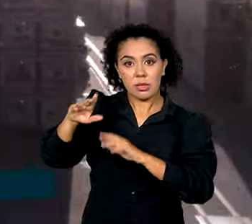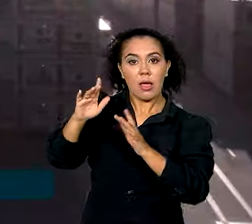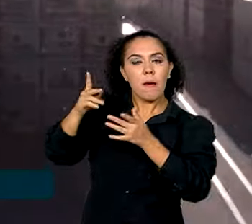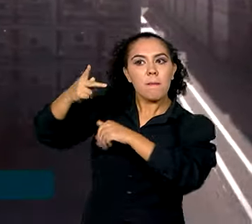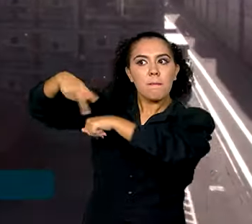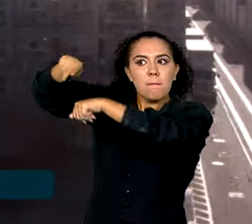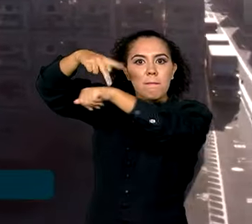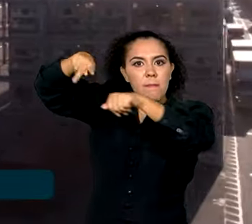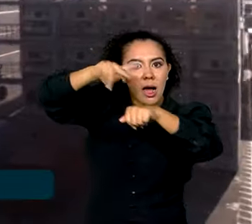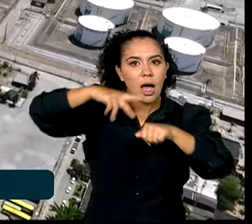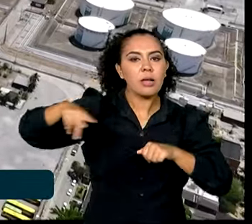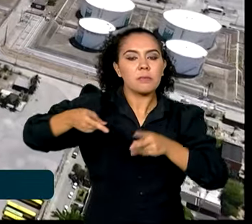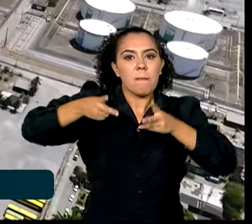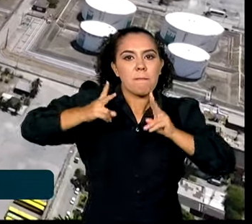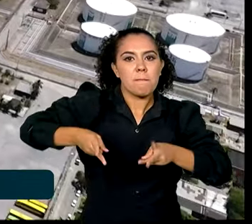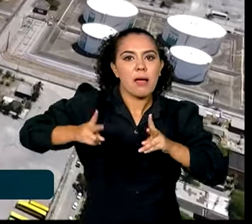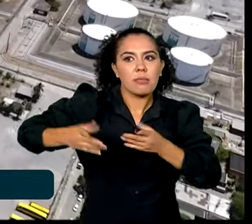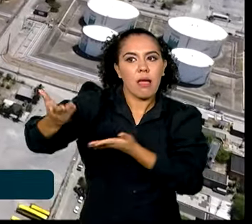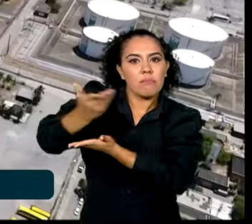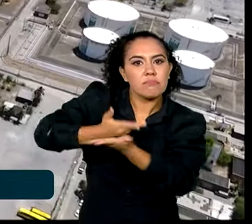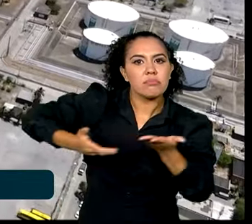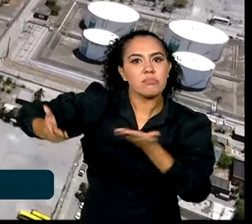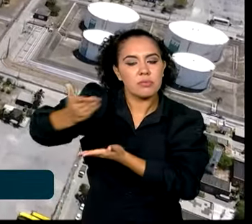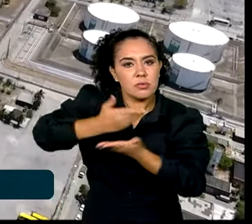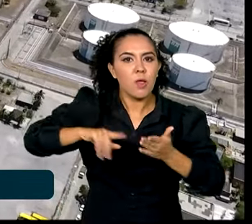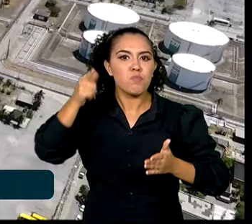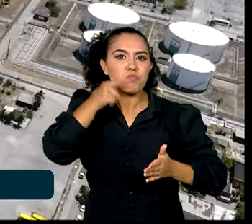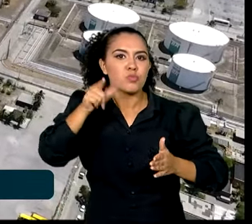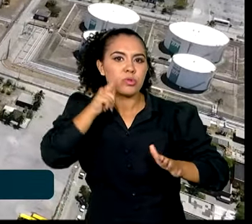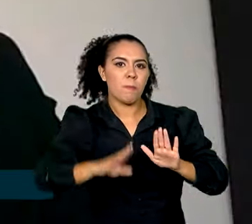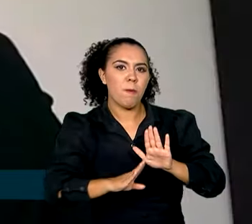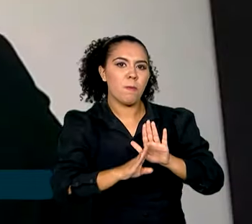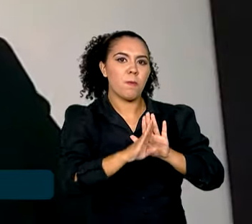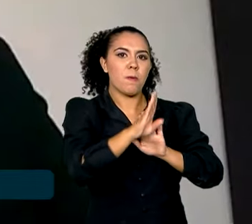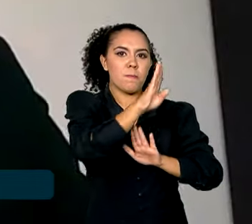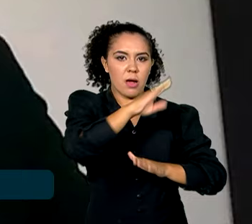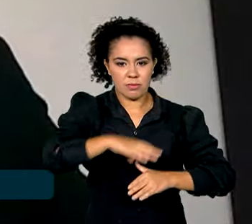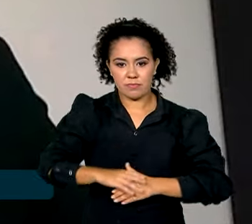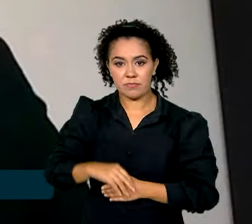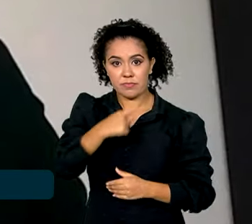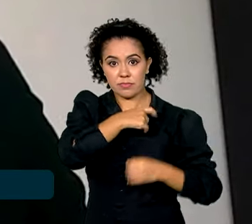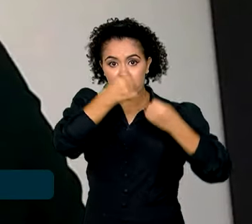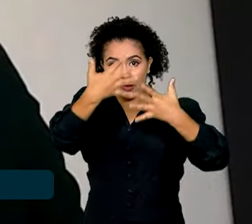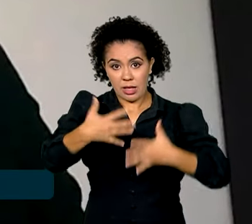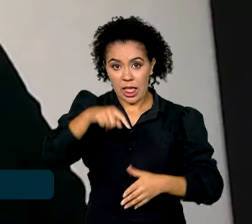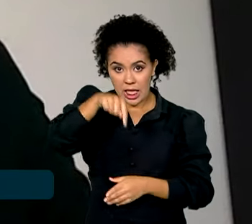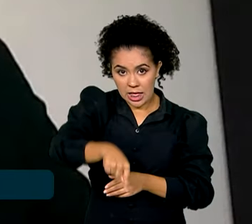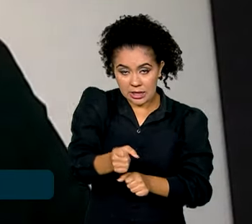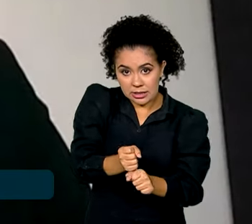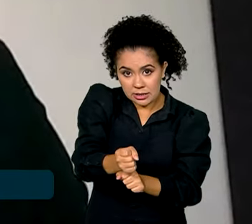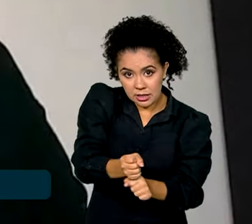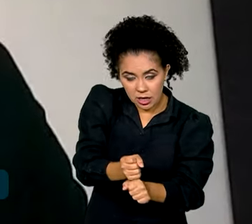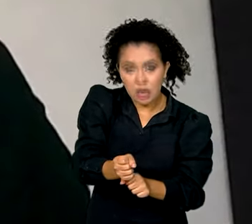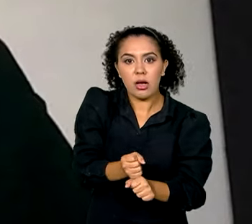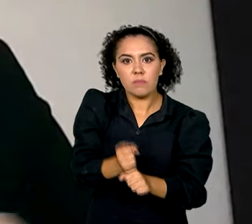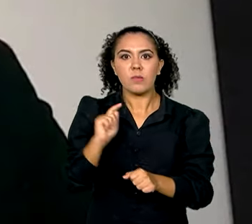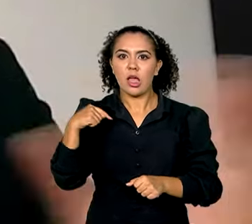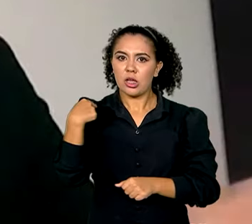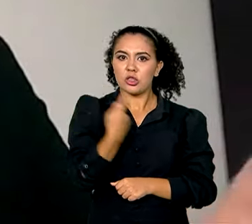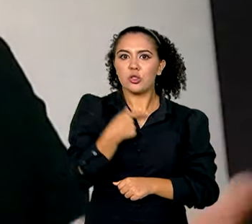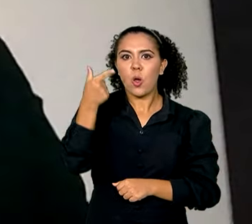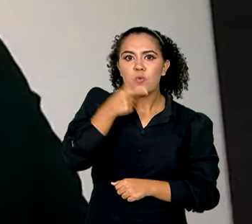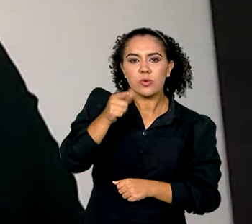mantenha o dinamismo e siga batendo recordes. Nesse ano, gente está fazendo exporta mais